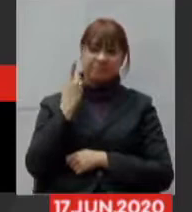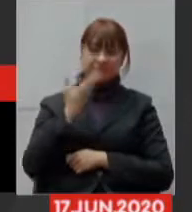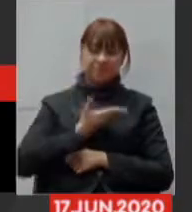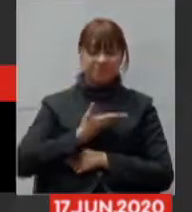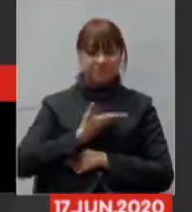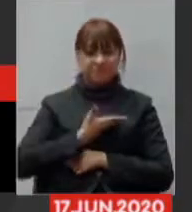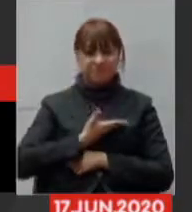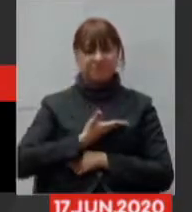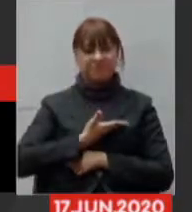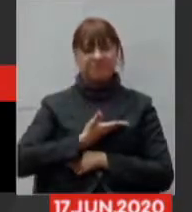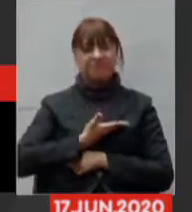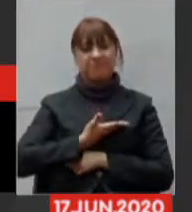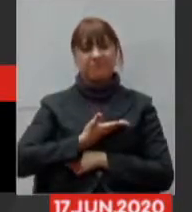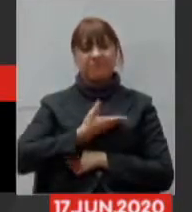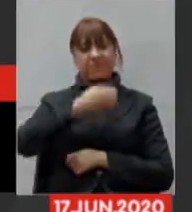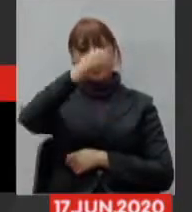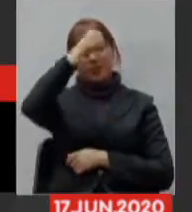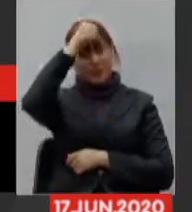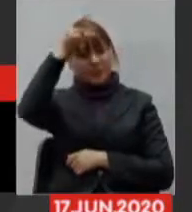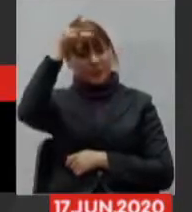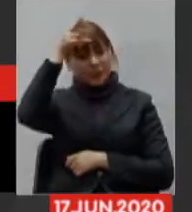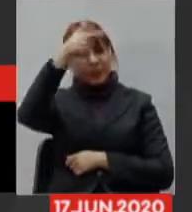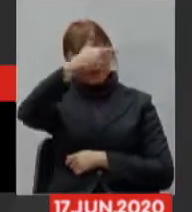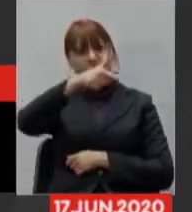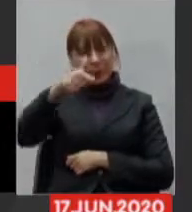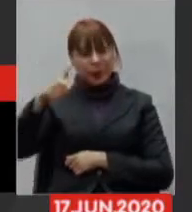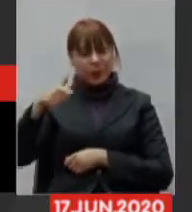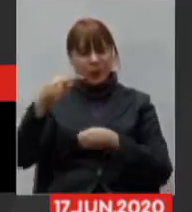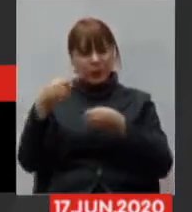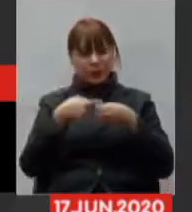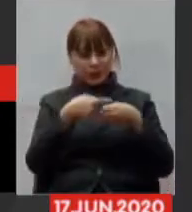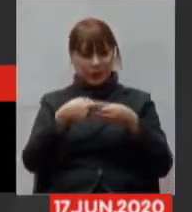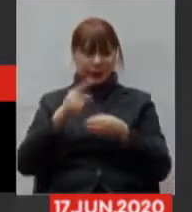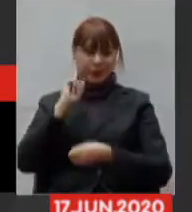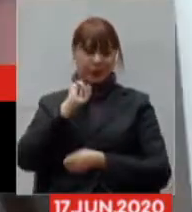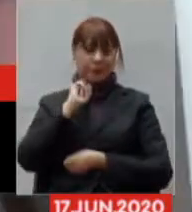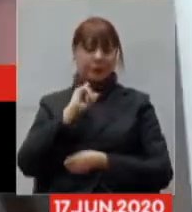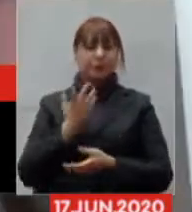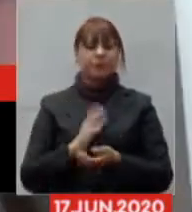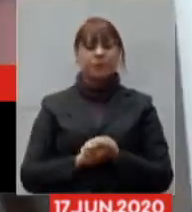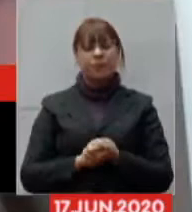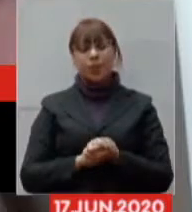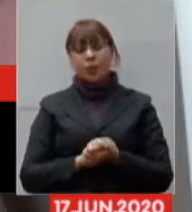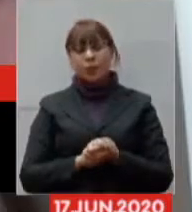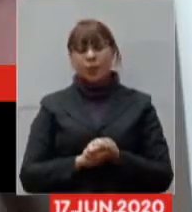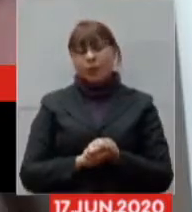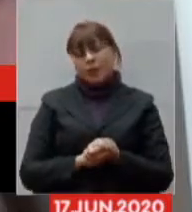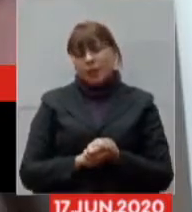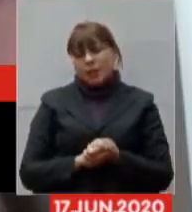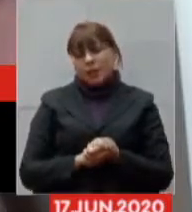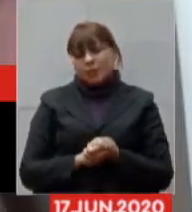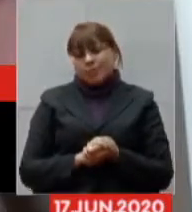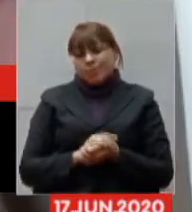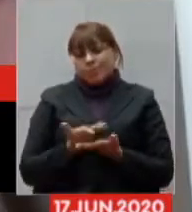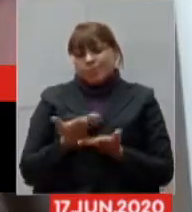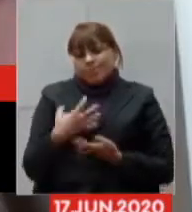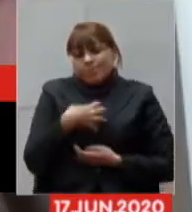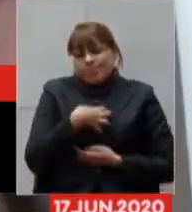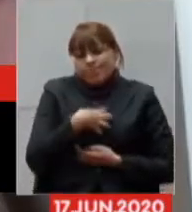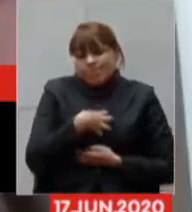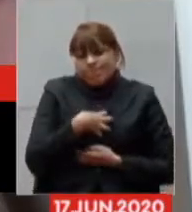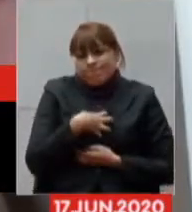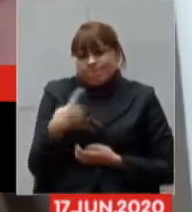prefeitos das cidades de Minas Gerais. Na verdade, acho que todos nós temos o mesmo sentimento e